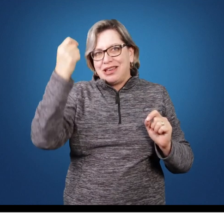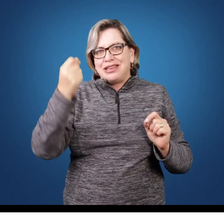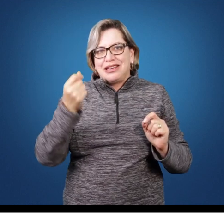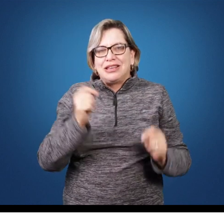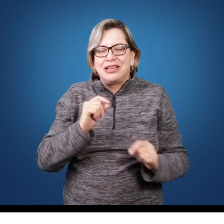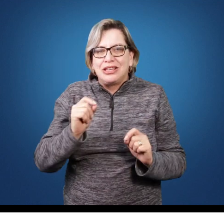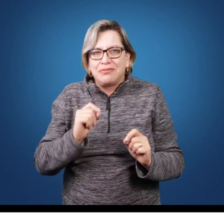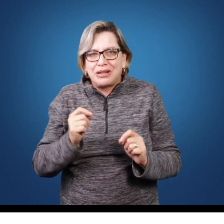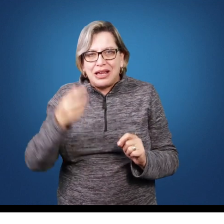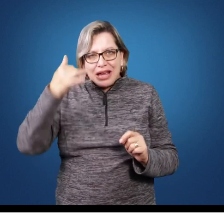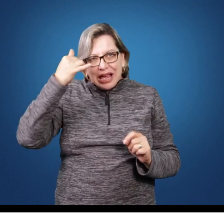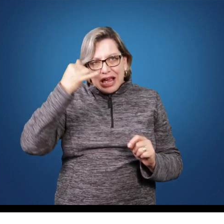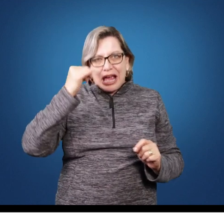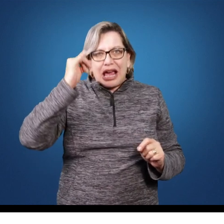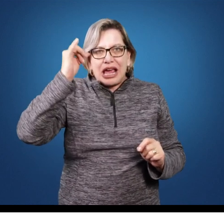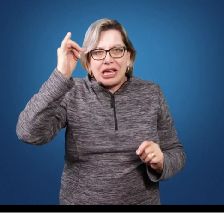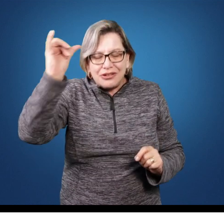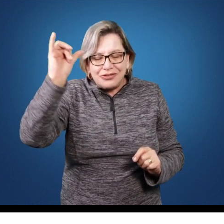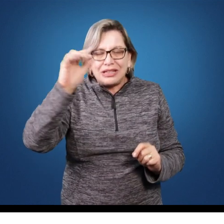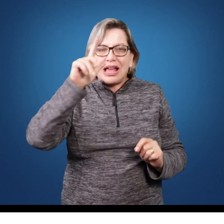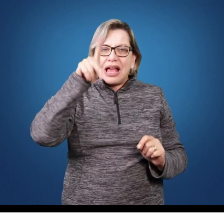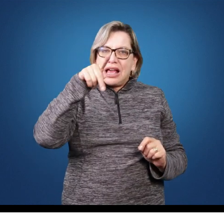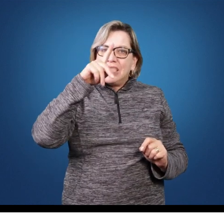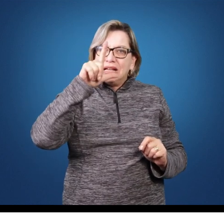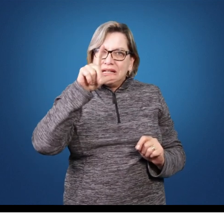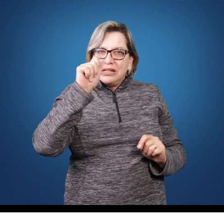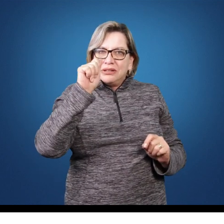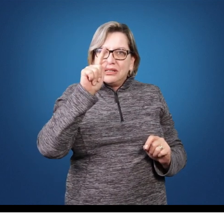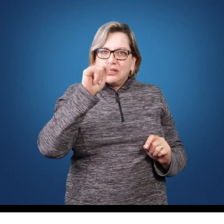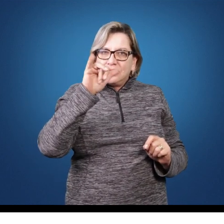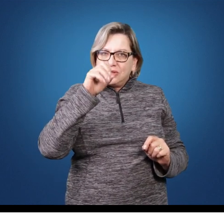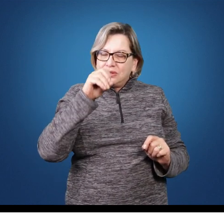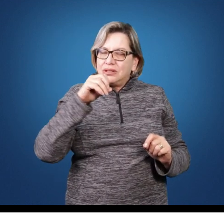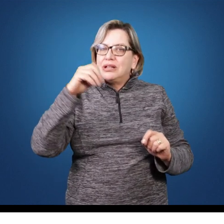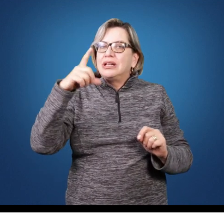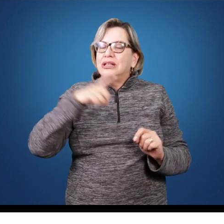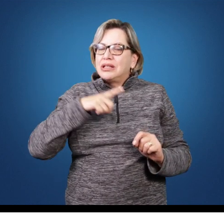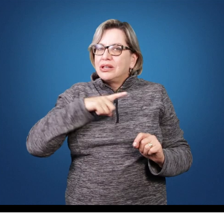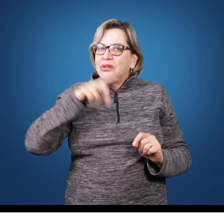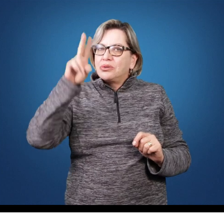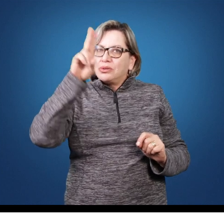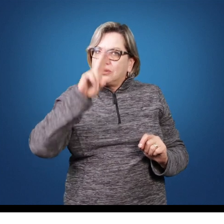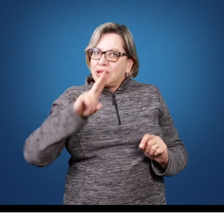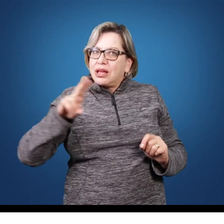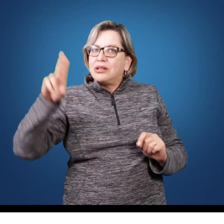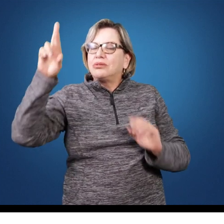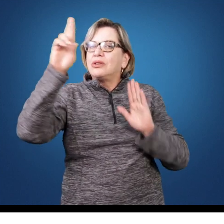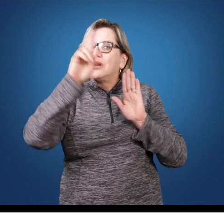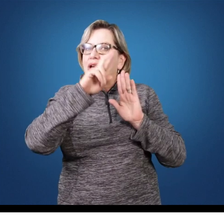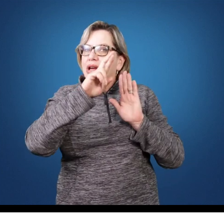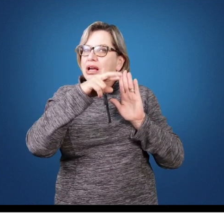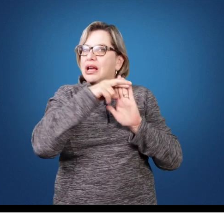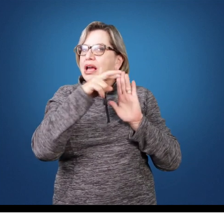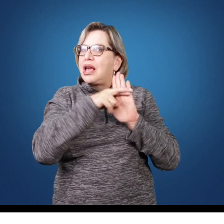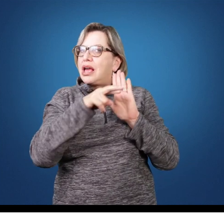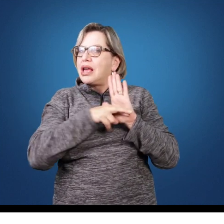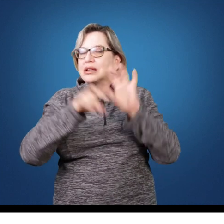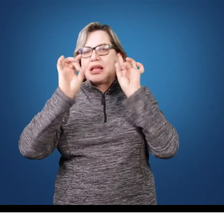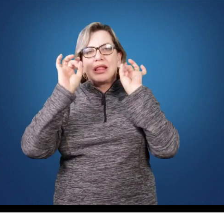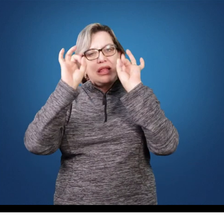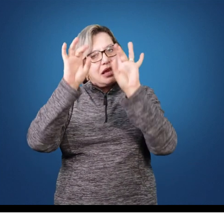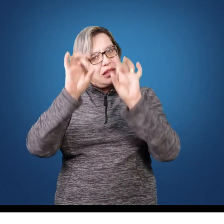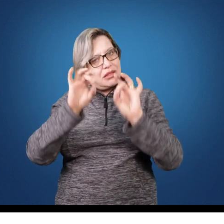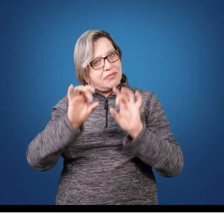minimizar ou evitar os casos de plágio na universidade, tem-se adotado normas e técnicas específicas,